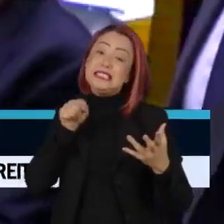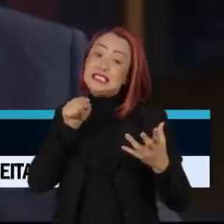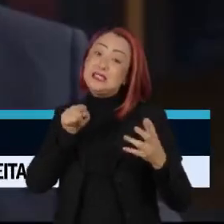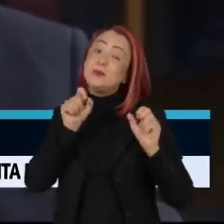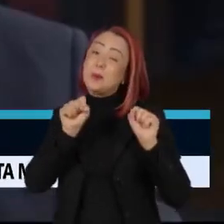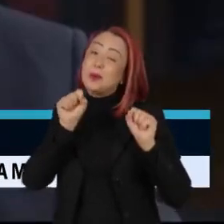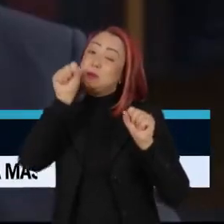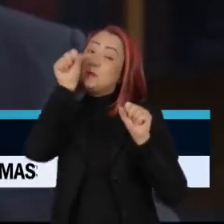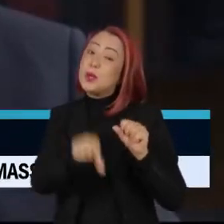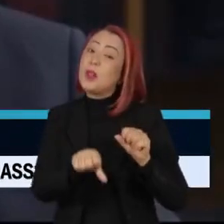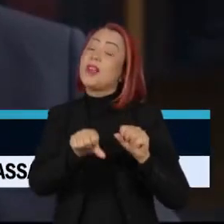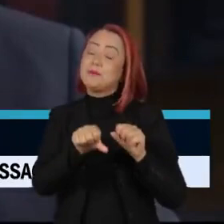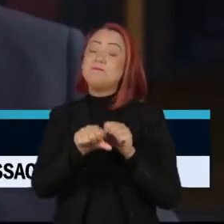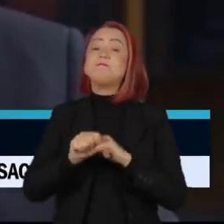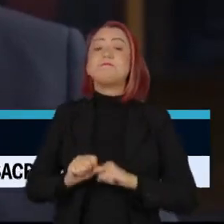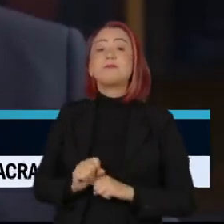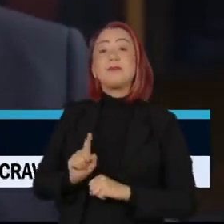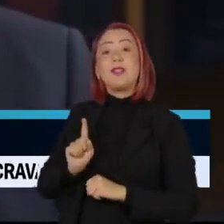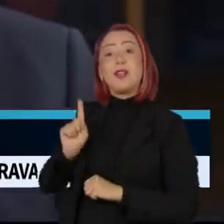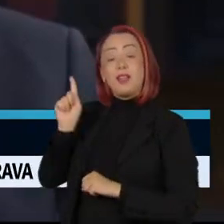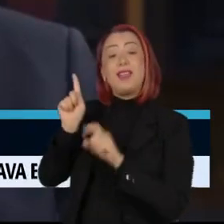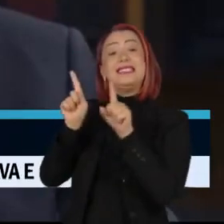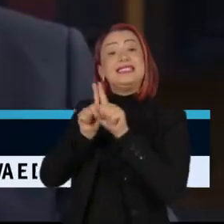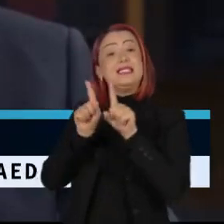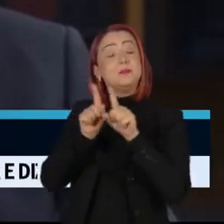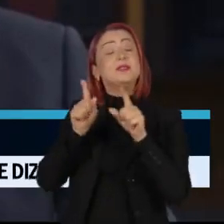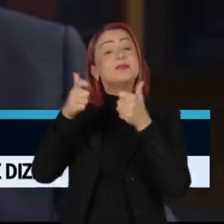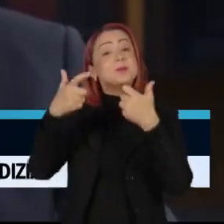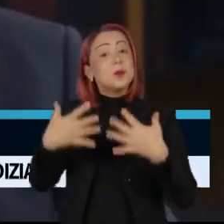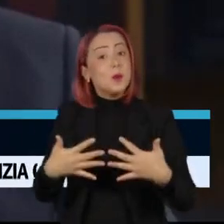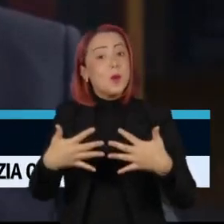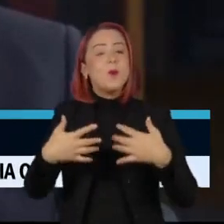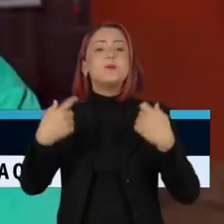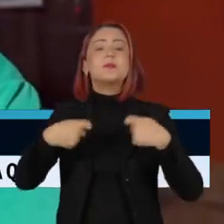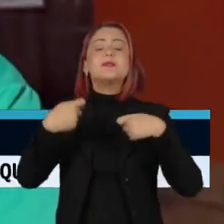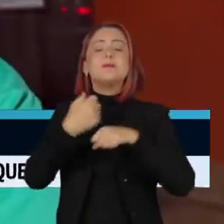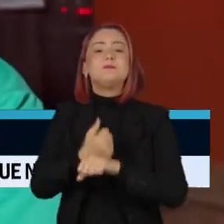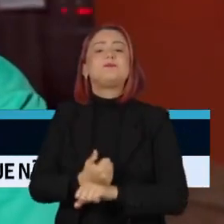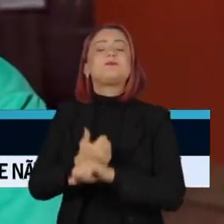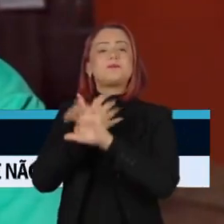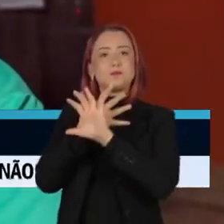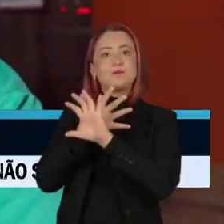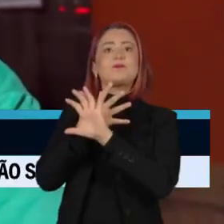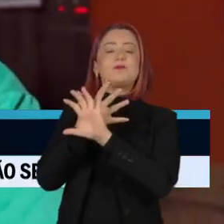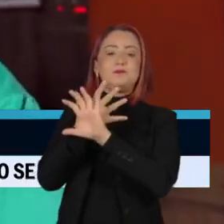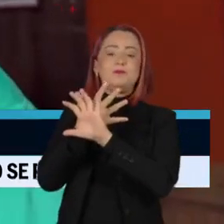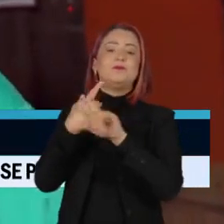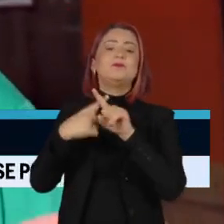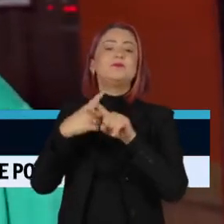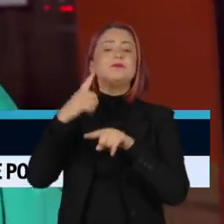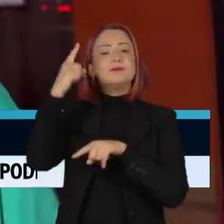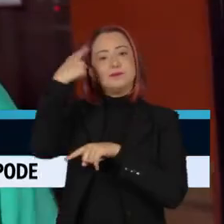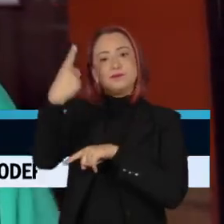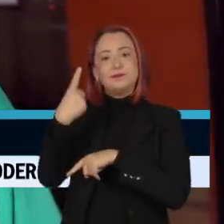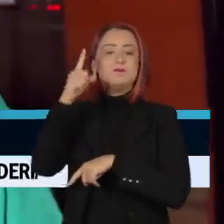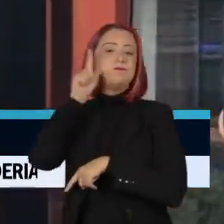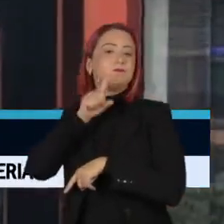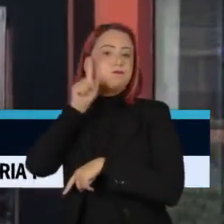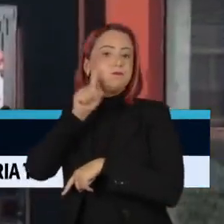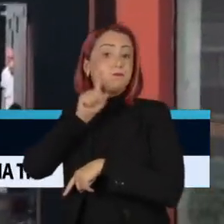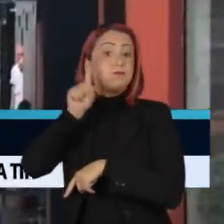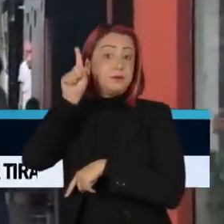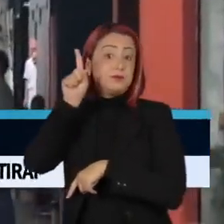caso. Mendes também autorizou que o depoimento seja feito por videoconferência, já que Carla Zambelli está nos Estados Unidos.